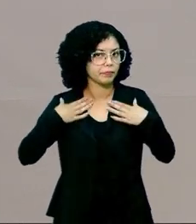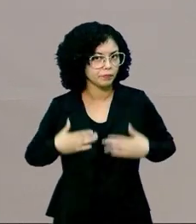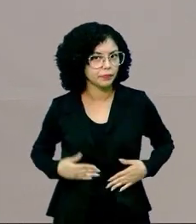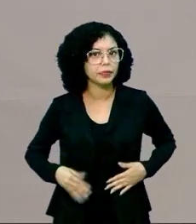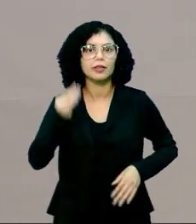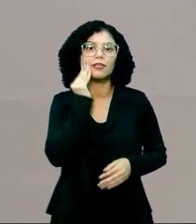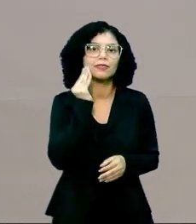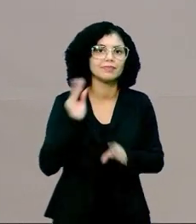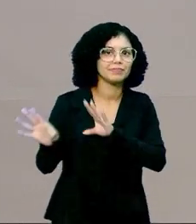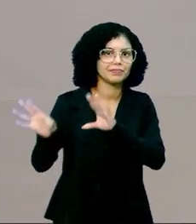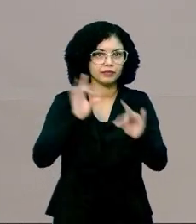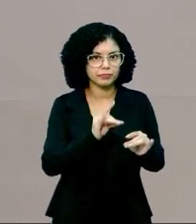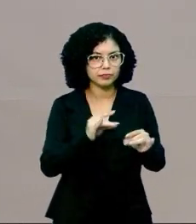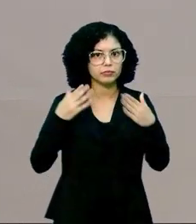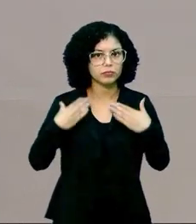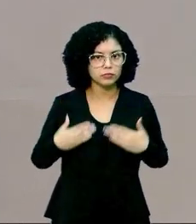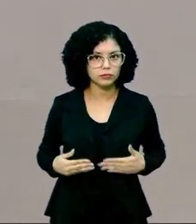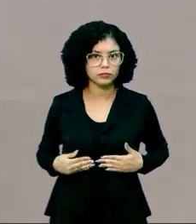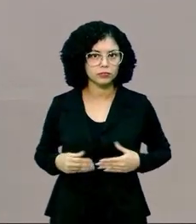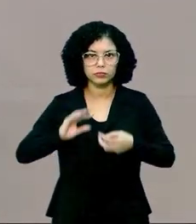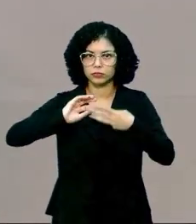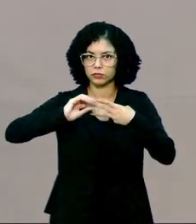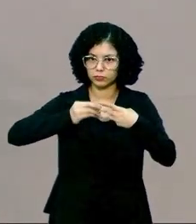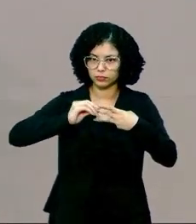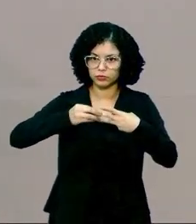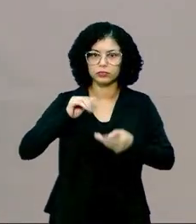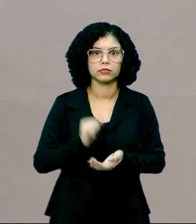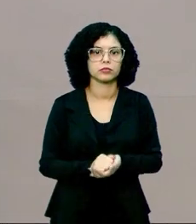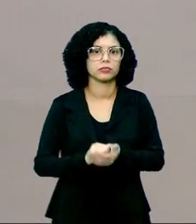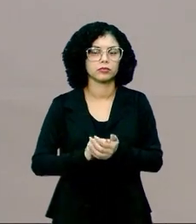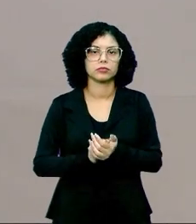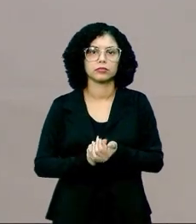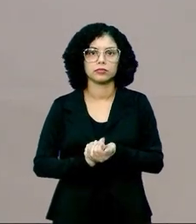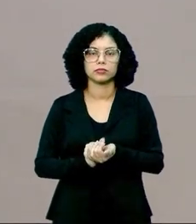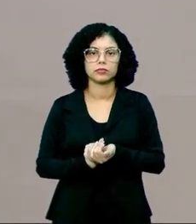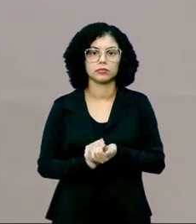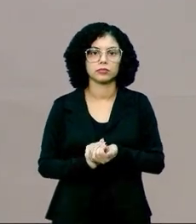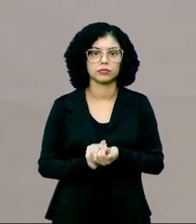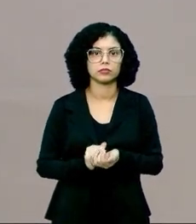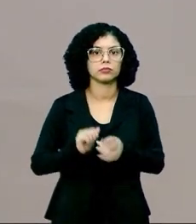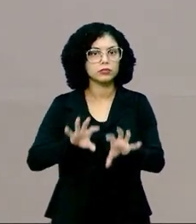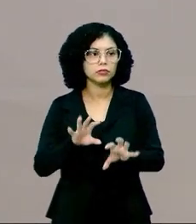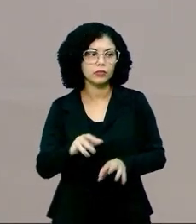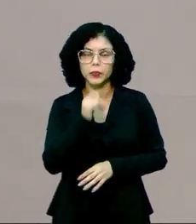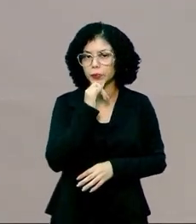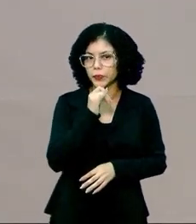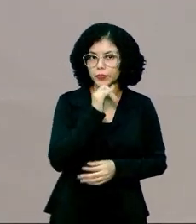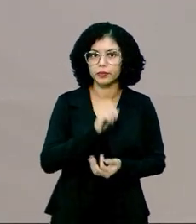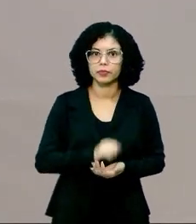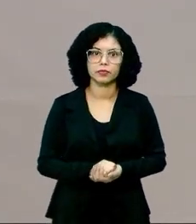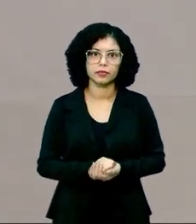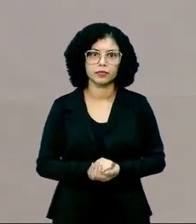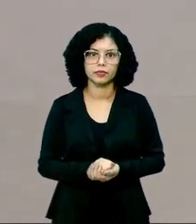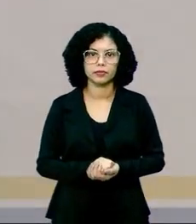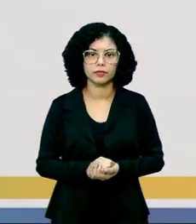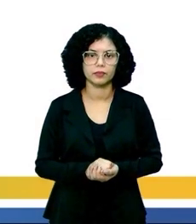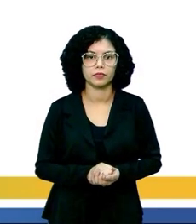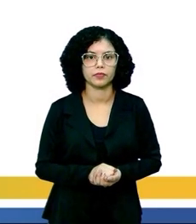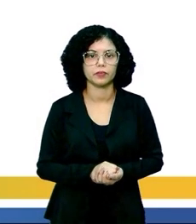está tentando trazer oxigenação para as tuas células e tecidos, tá? Isso aí é um exemplo de homeostase.